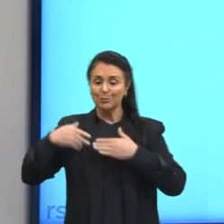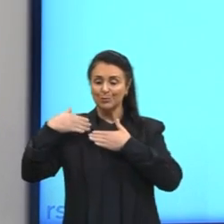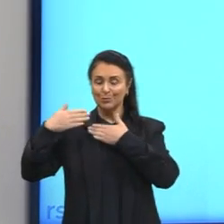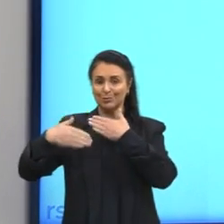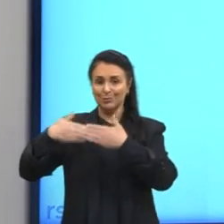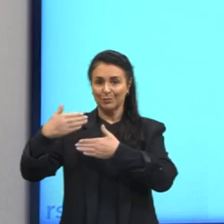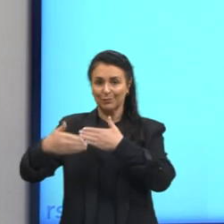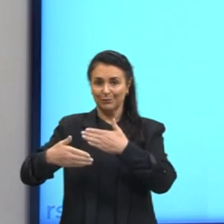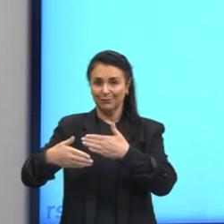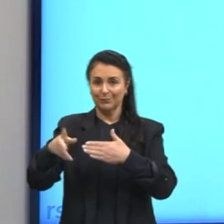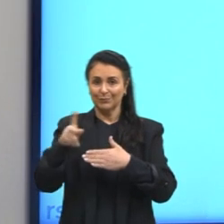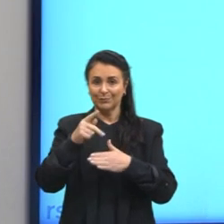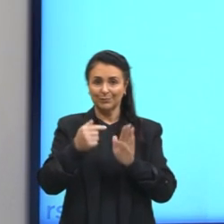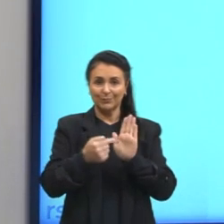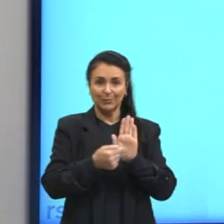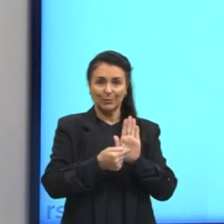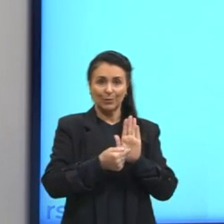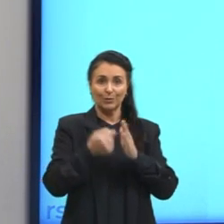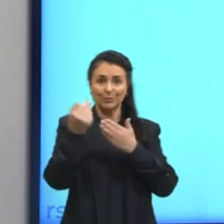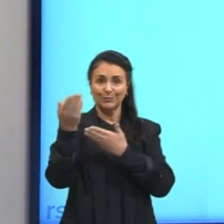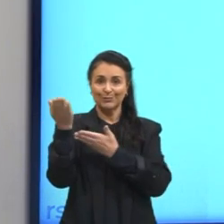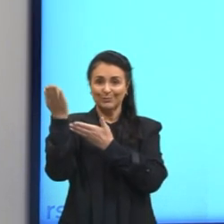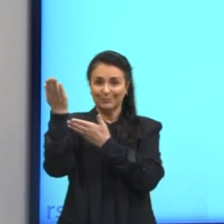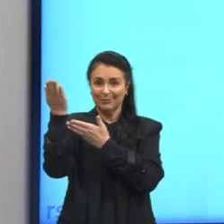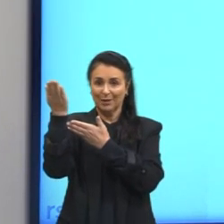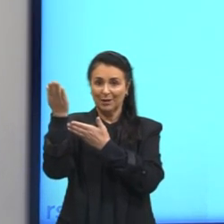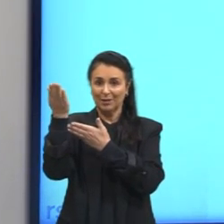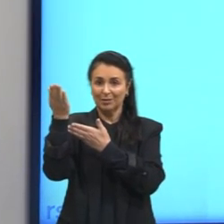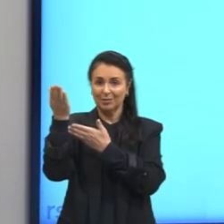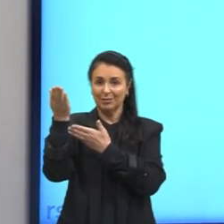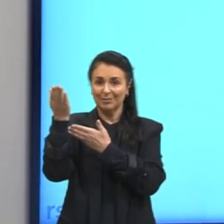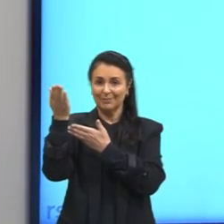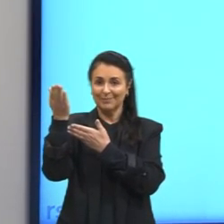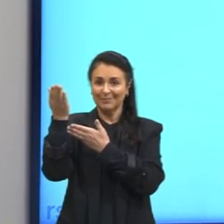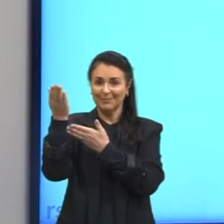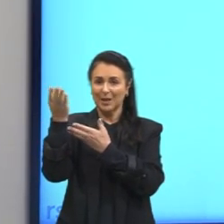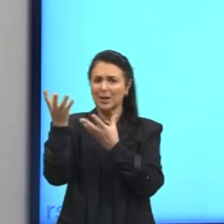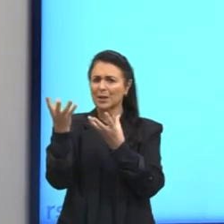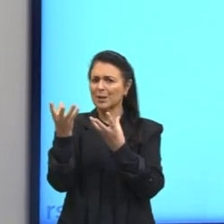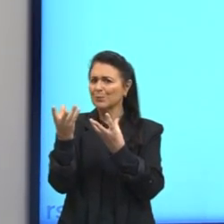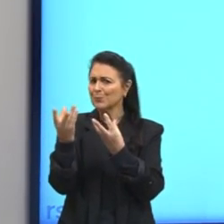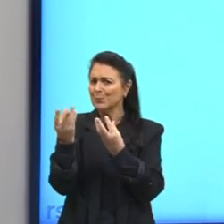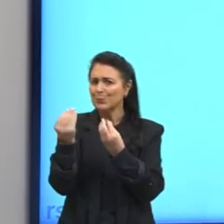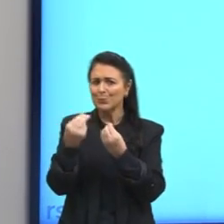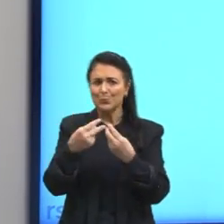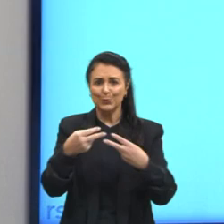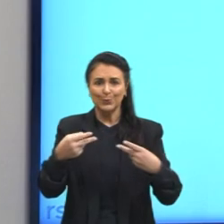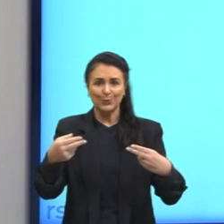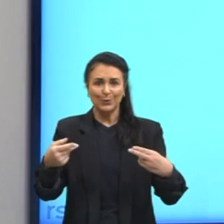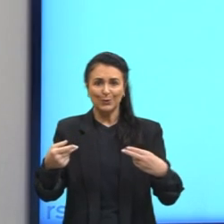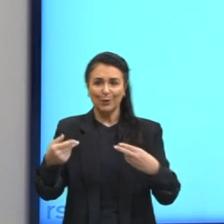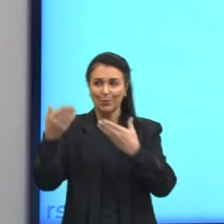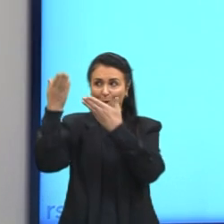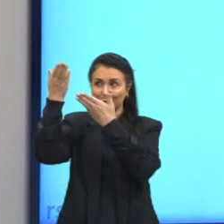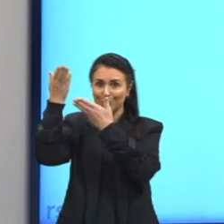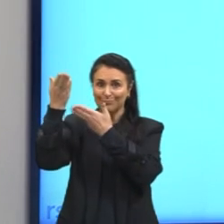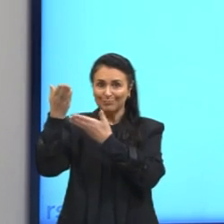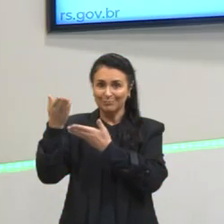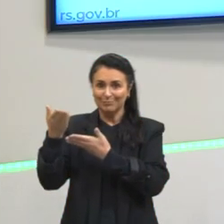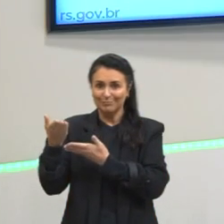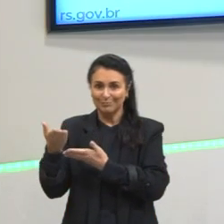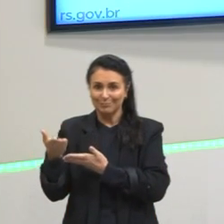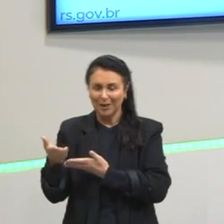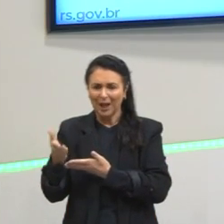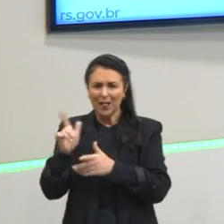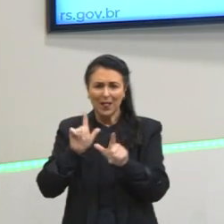trouxe para vocês uma pequena lista. Professora, mas tem um monte de coisa, a letra chega até pequenininha. Sim,